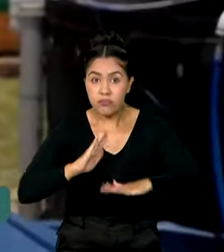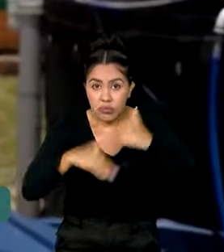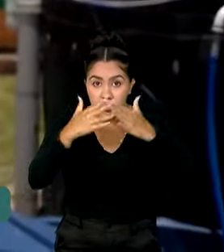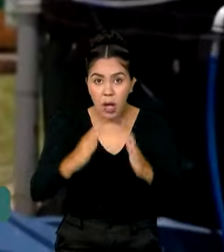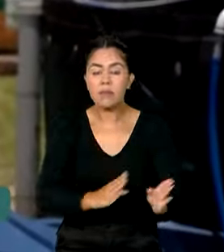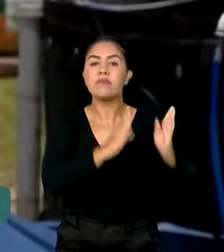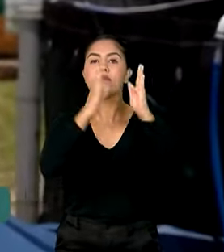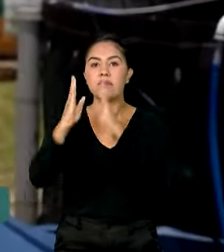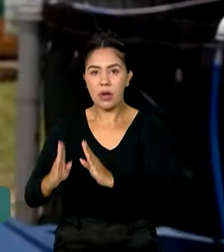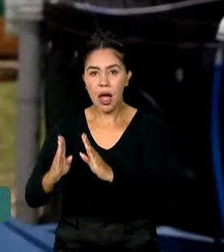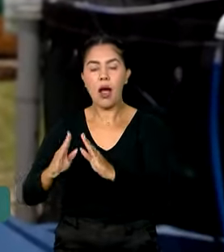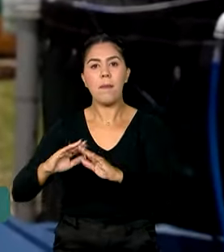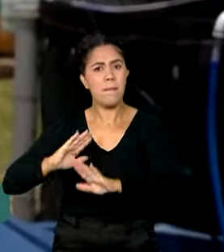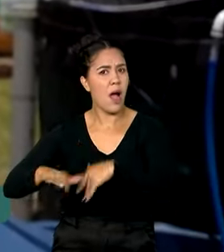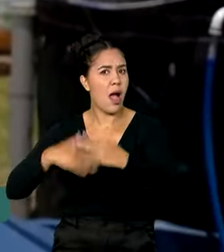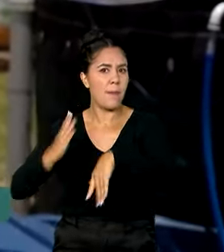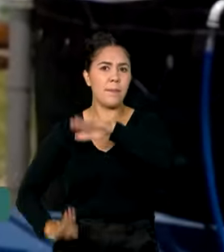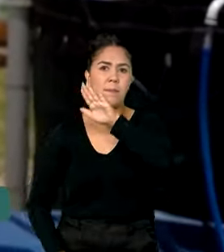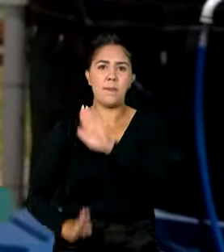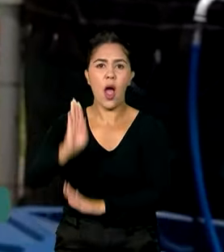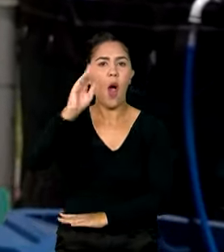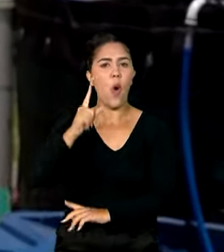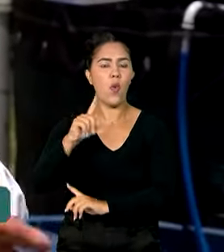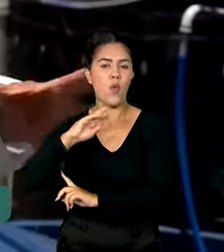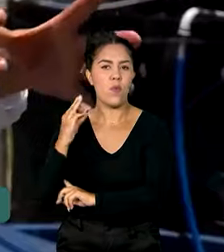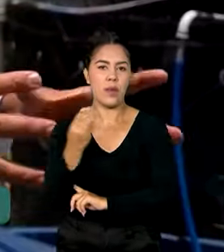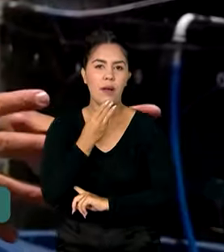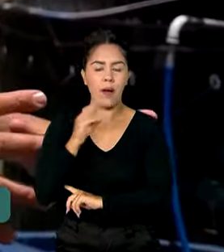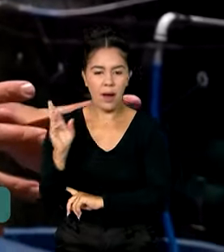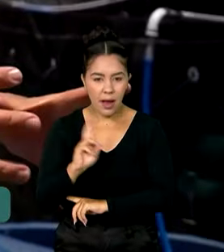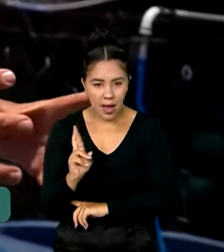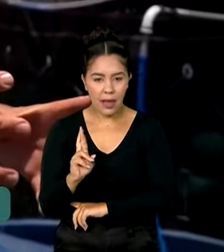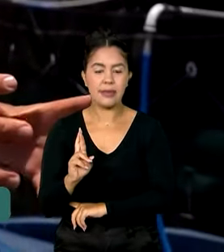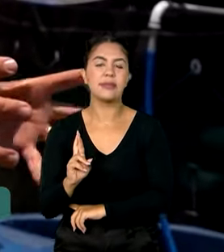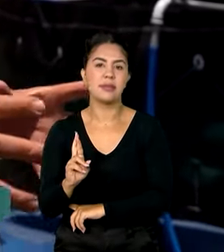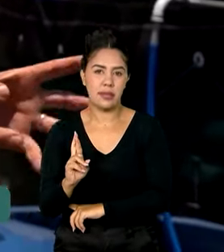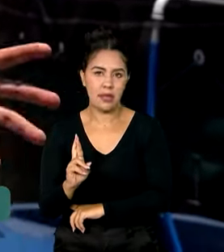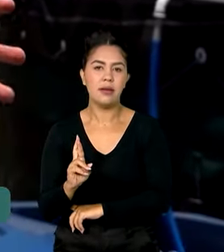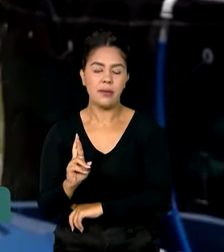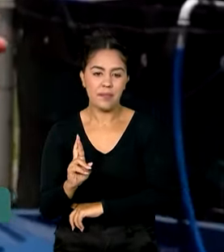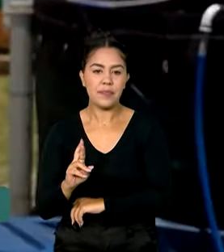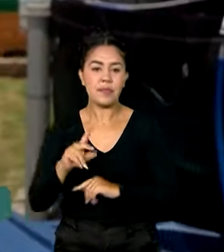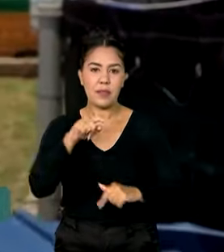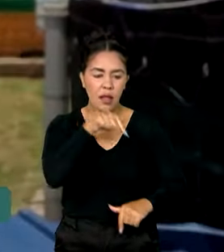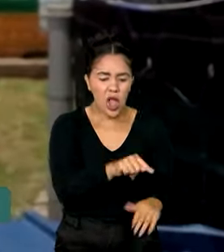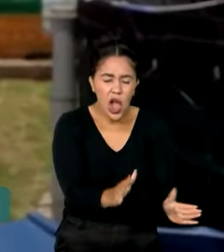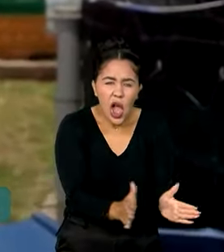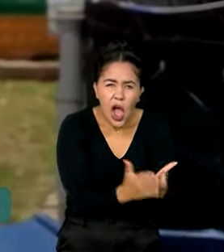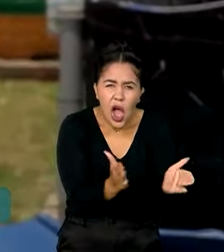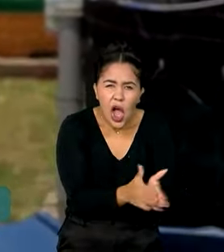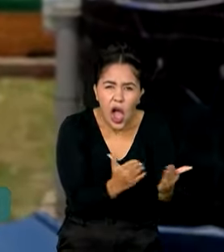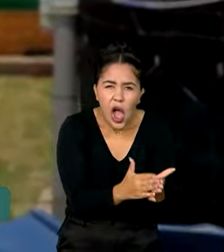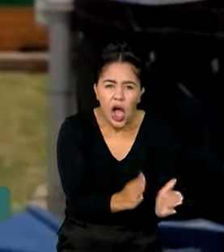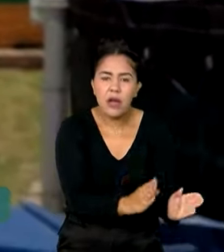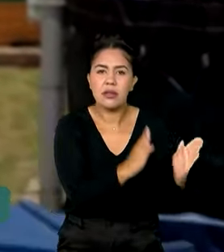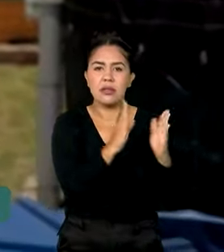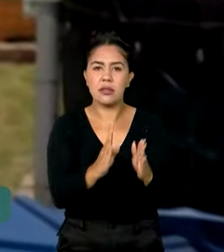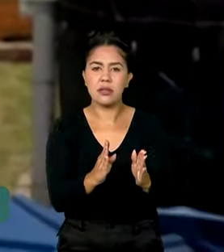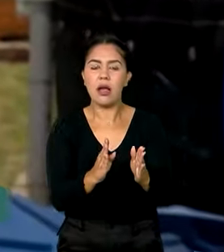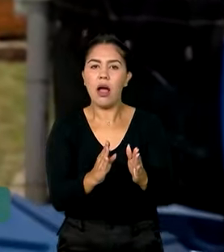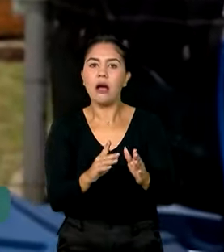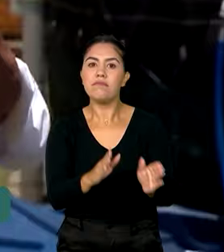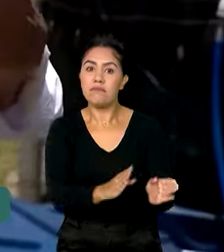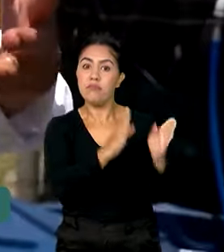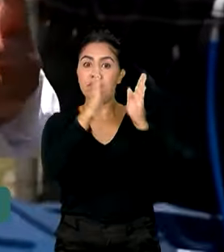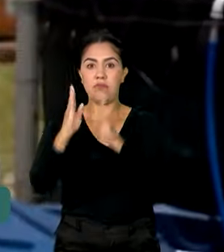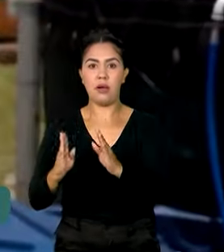até dentro do Pronamp, a 1 milhão e 200 mil reais. Tirar da extrema pobreza, da pobreza, levar para a